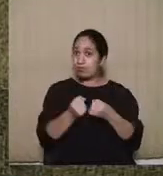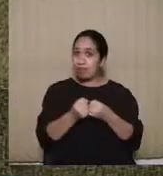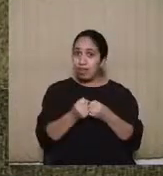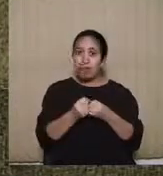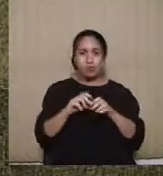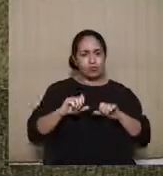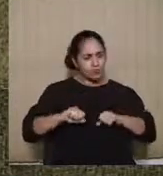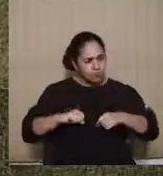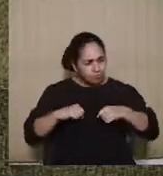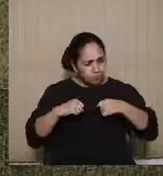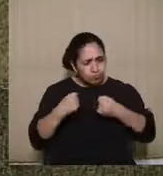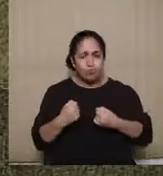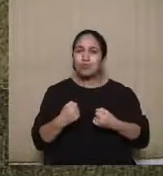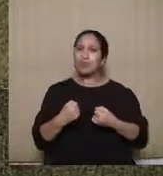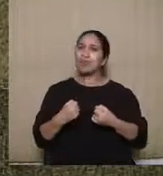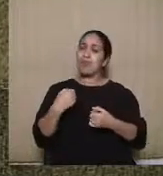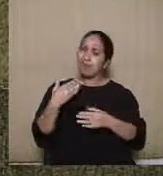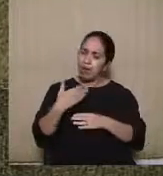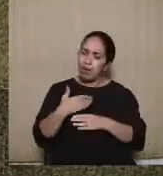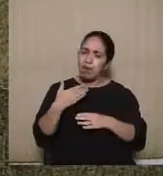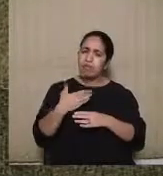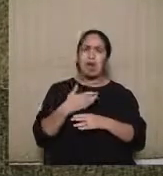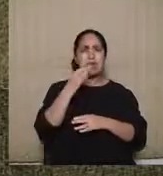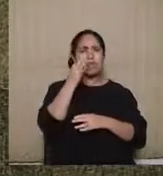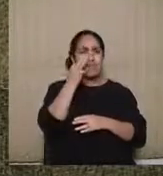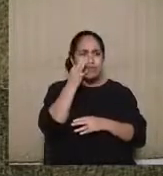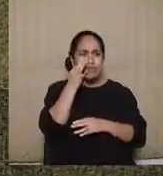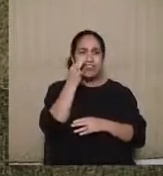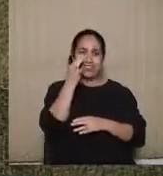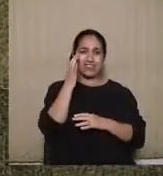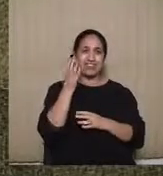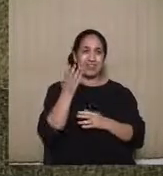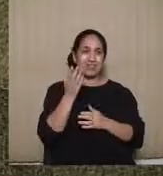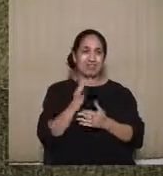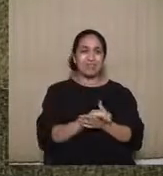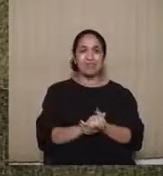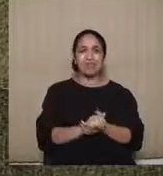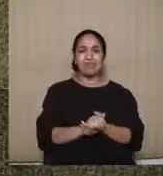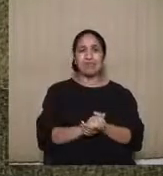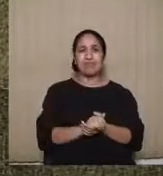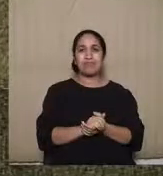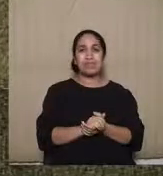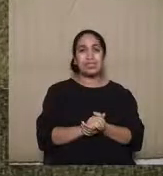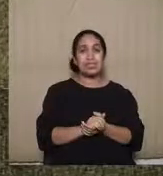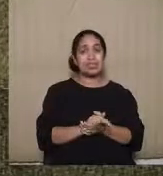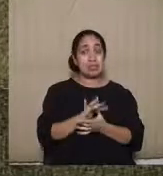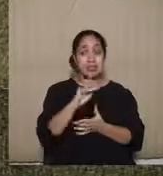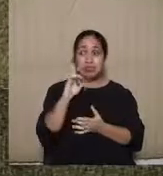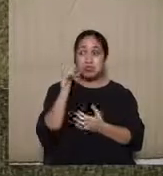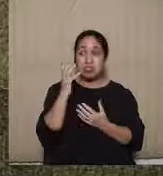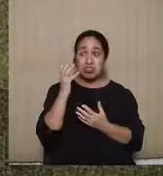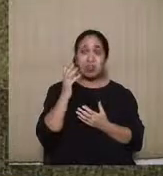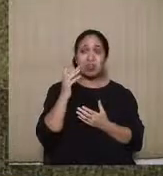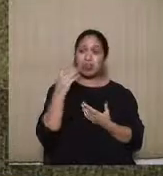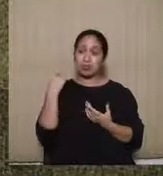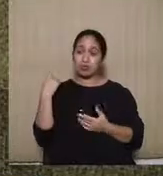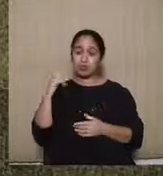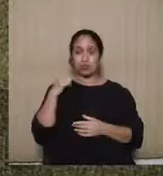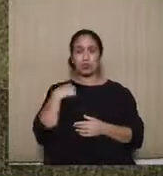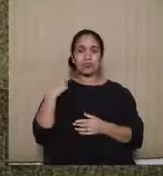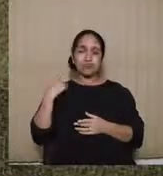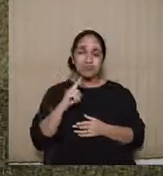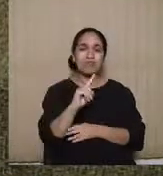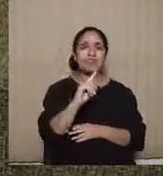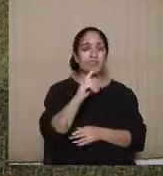todo o esforço, tenho procurado vir pessoalmente em todos os encontros. Queira Deus que no último encontro também consiga